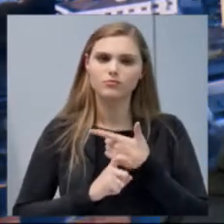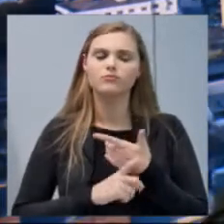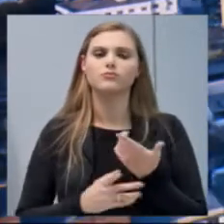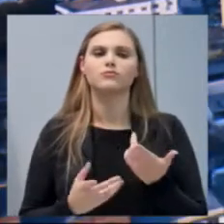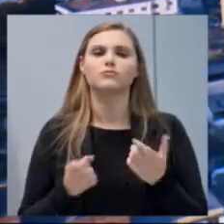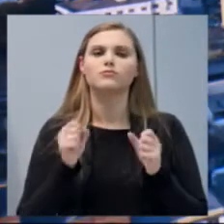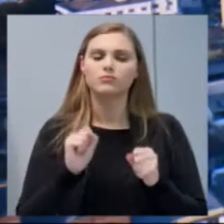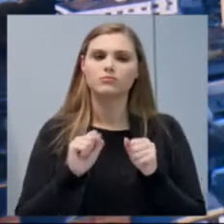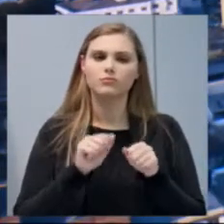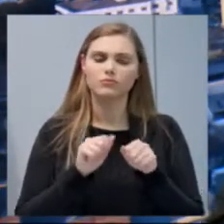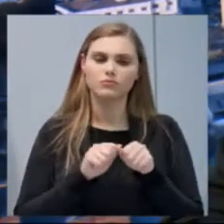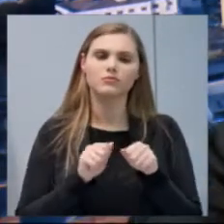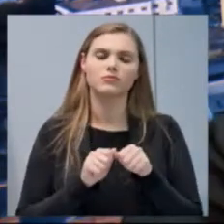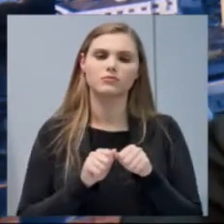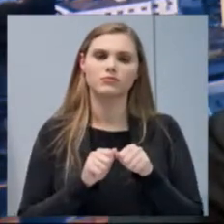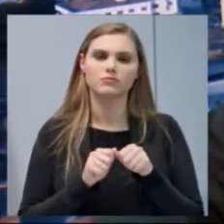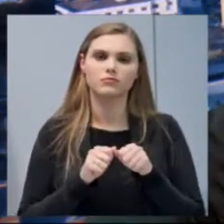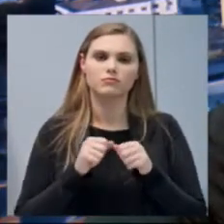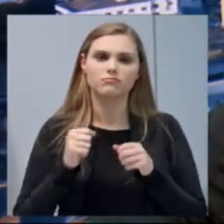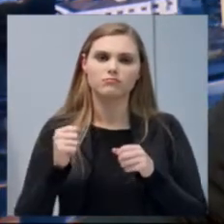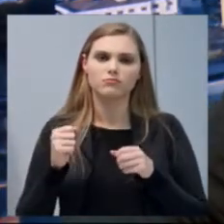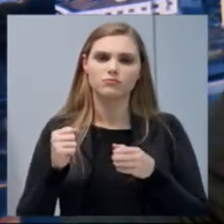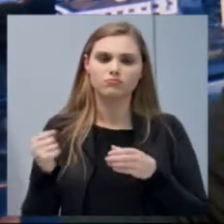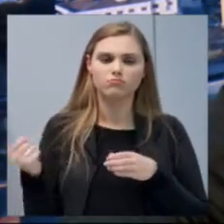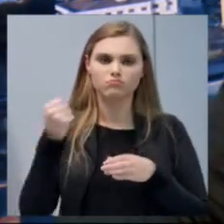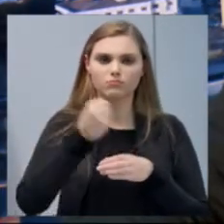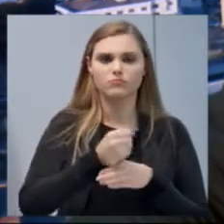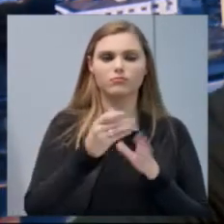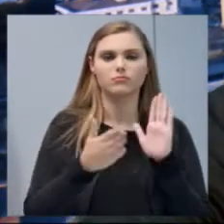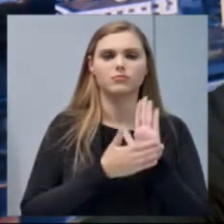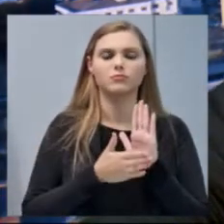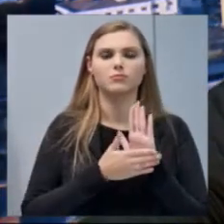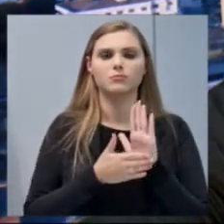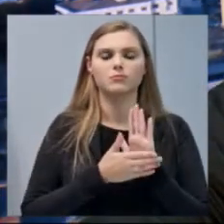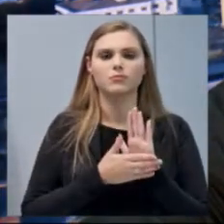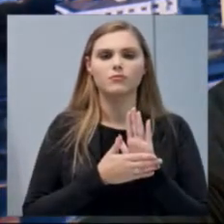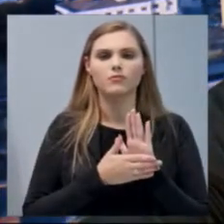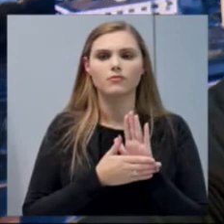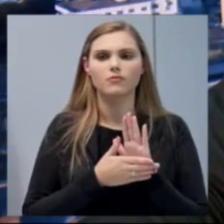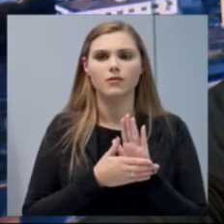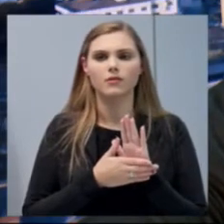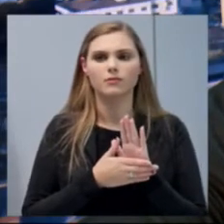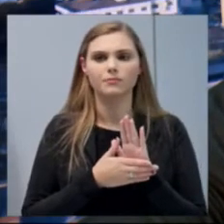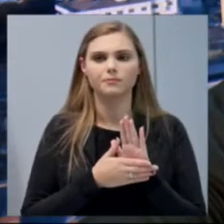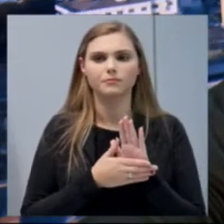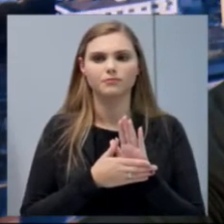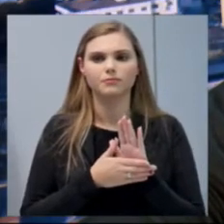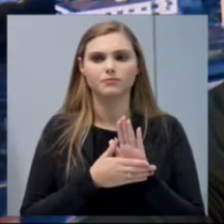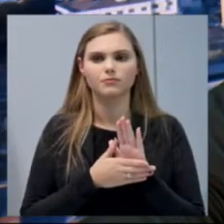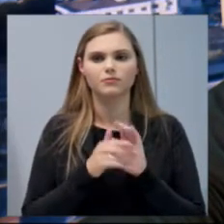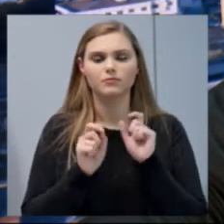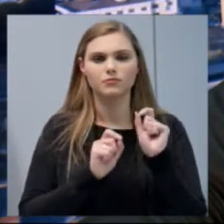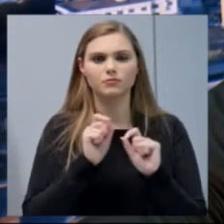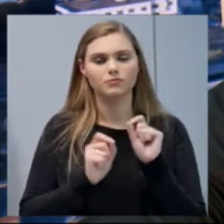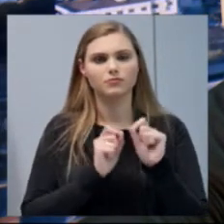acrescentado, que se acrescente nessa proposta, que